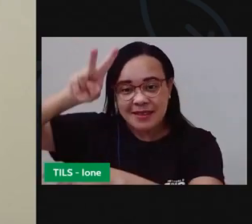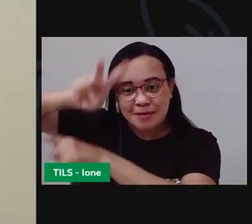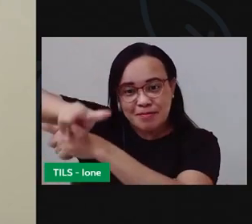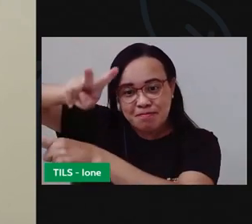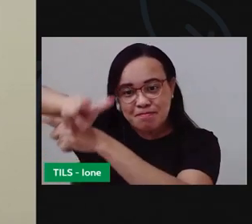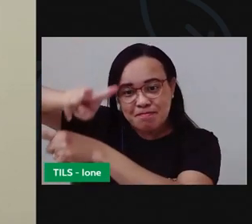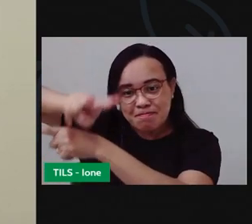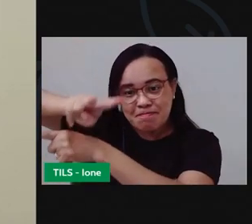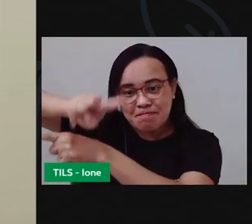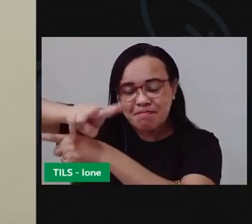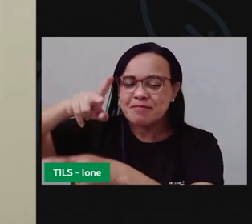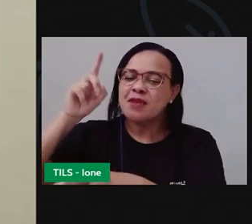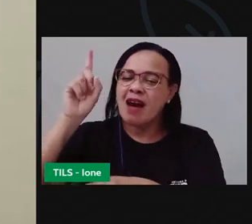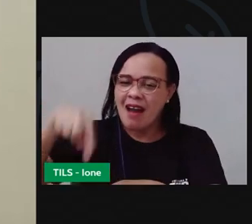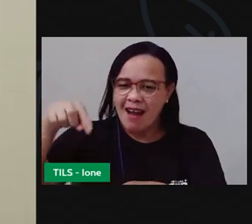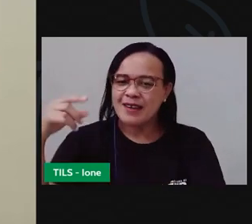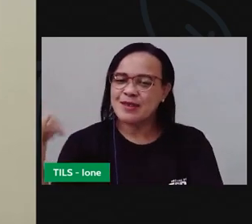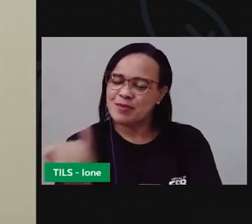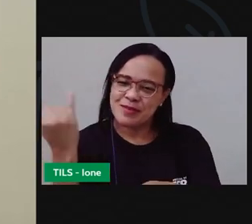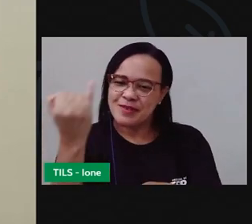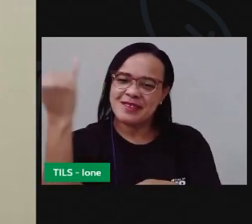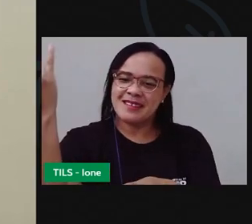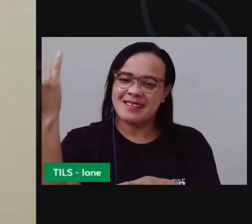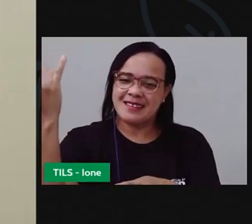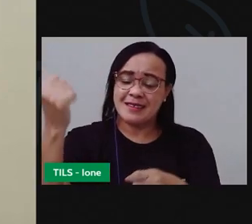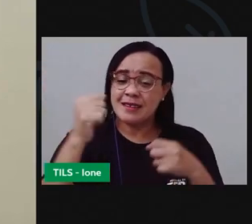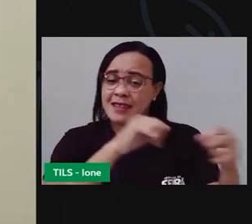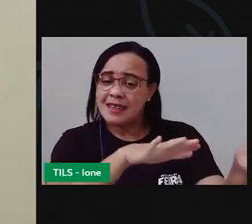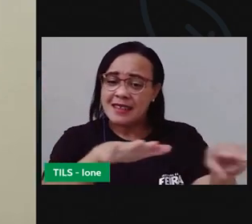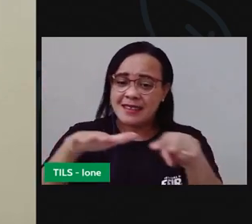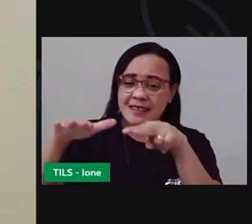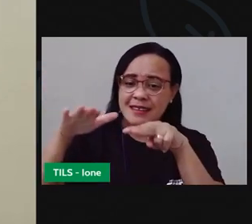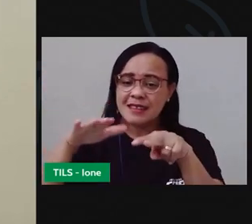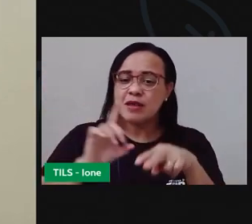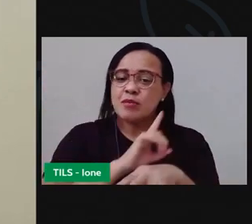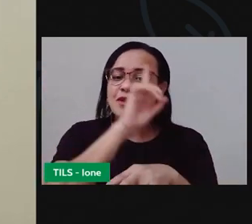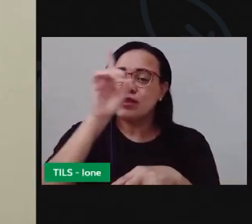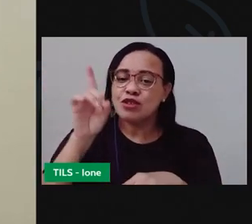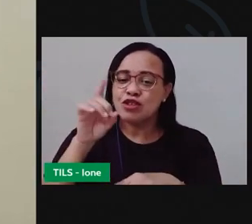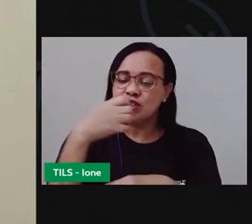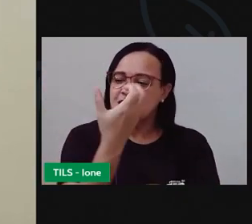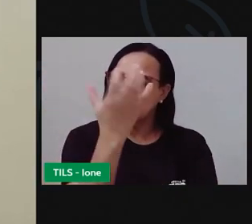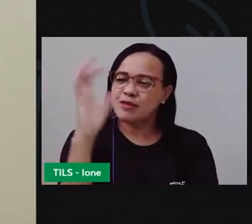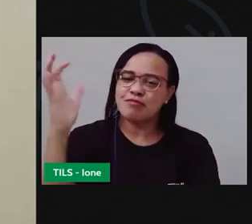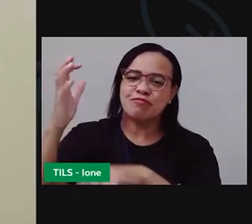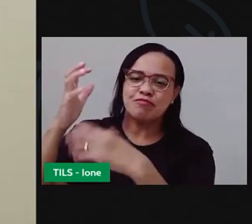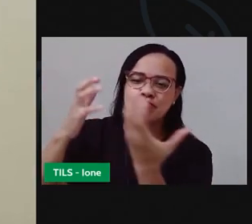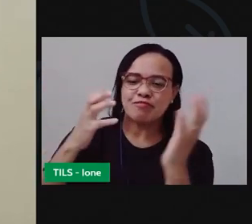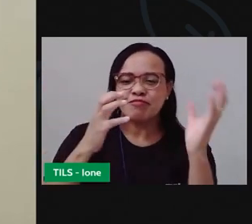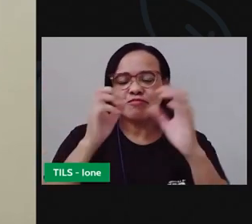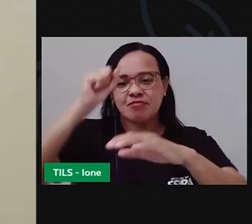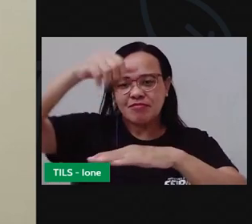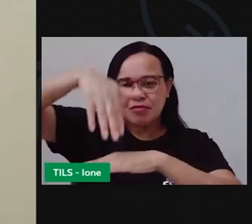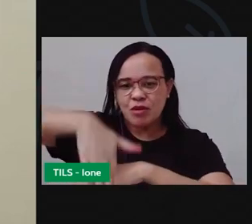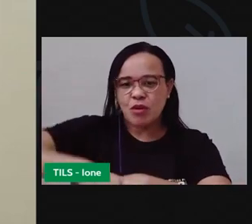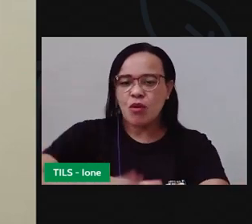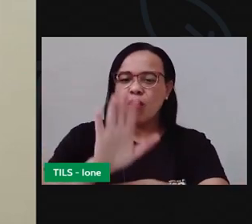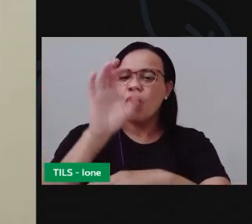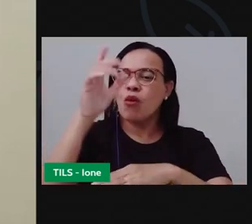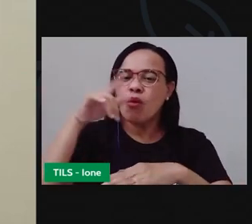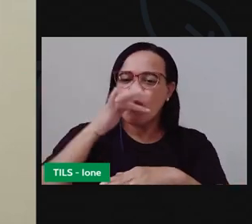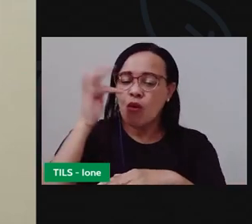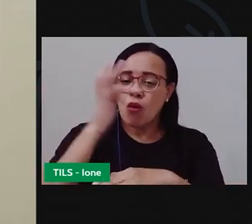semana em que se comemora o dia do meu ambiente, que acontece no dia 5 de junho.